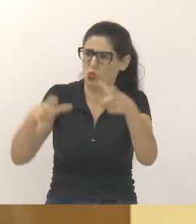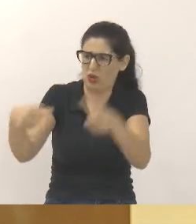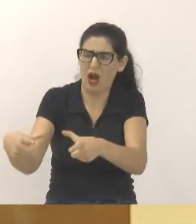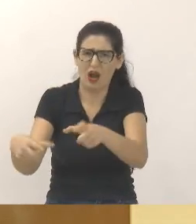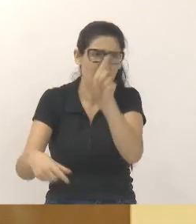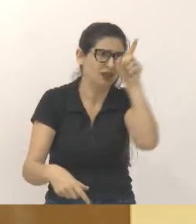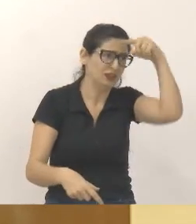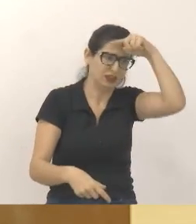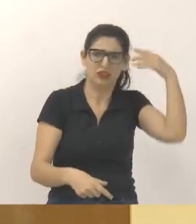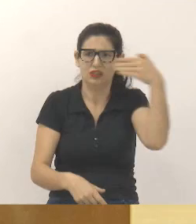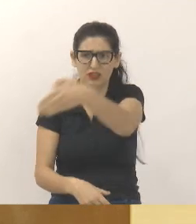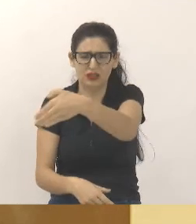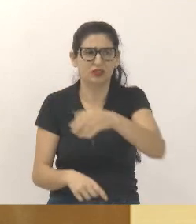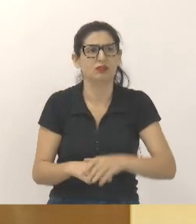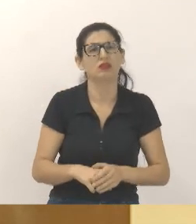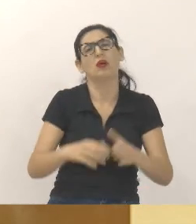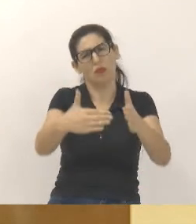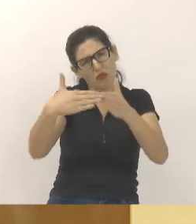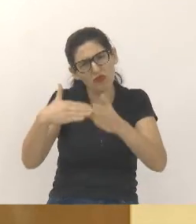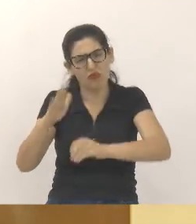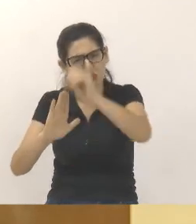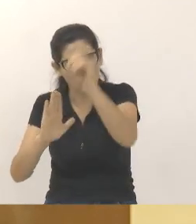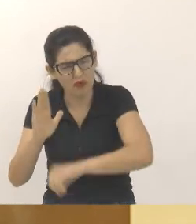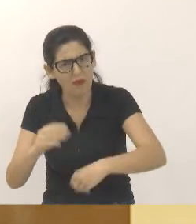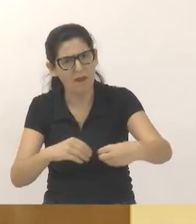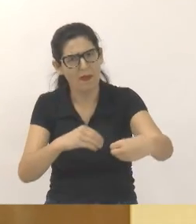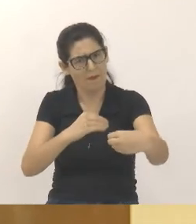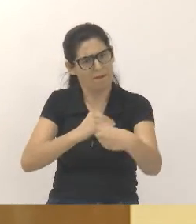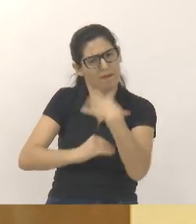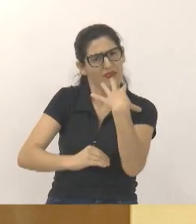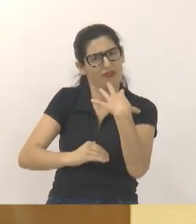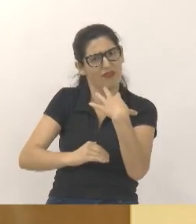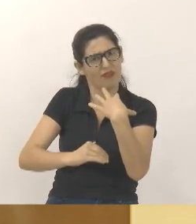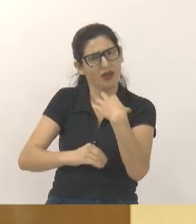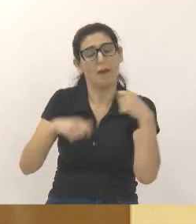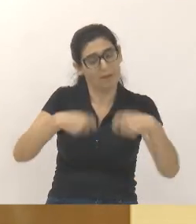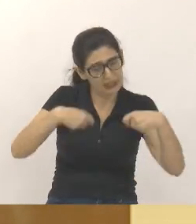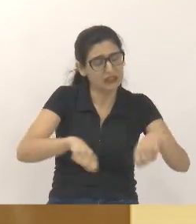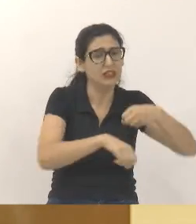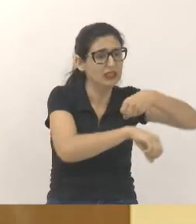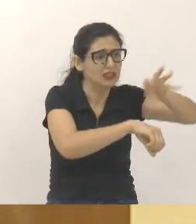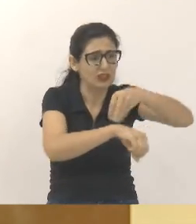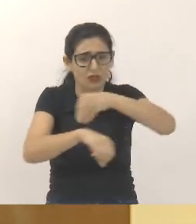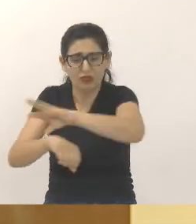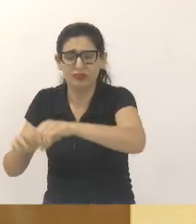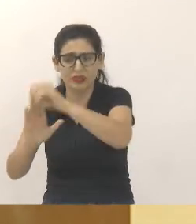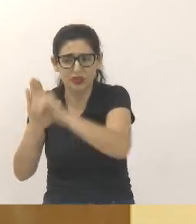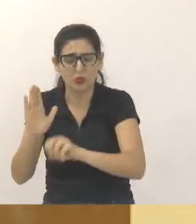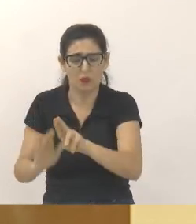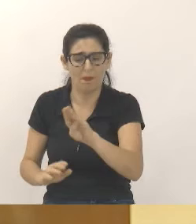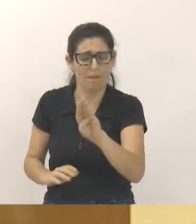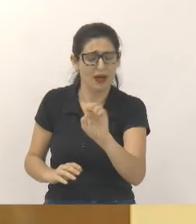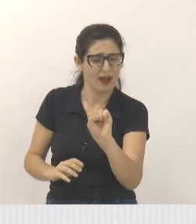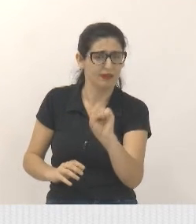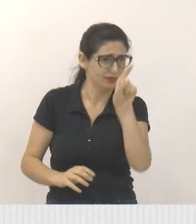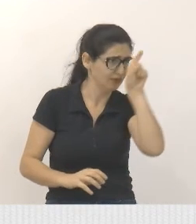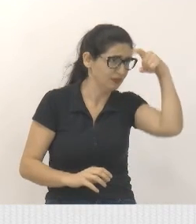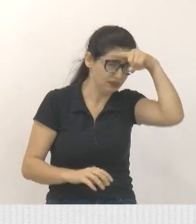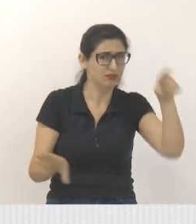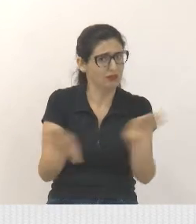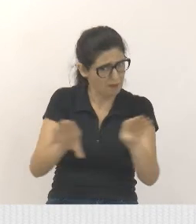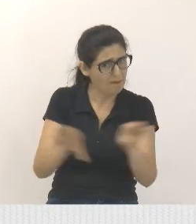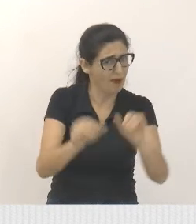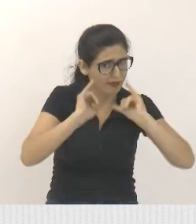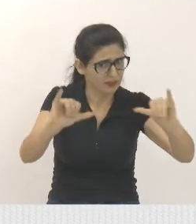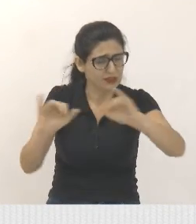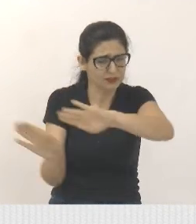além de mandar um ofício para a sua vereadora, mande um ofício para as UBSs. Os contatos para finalizar, por